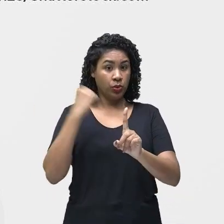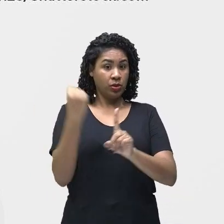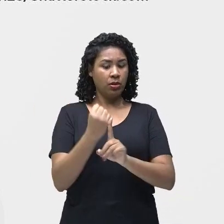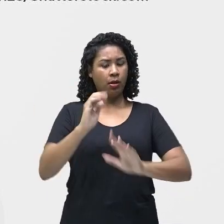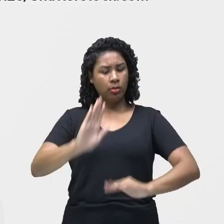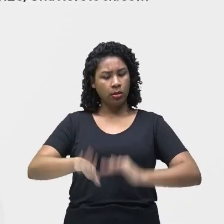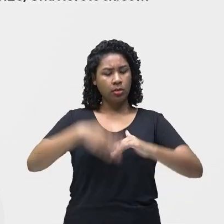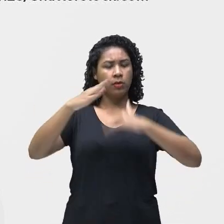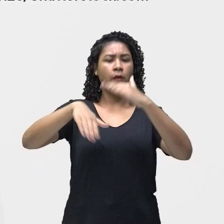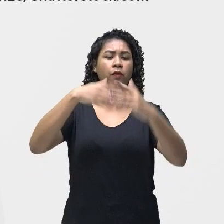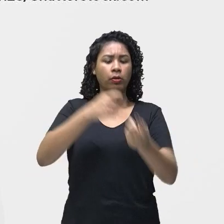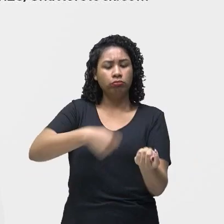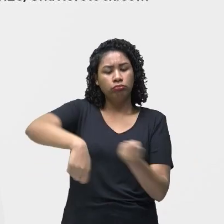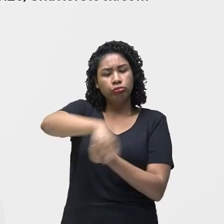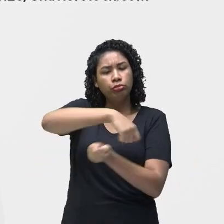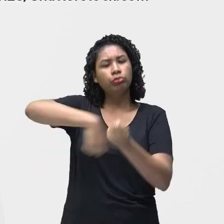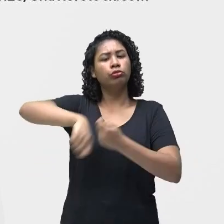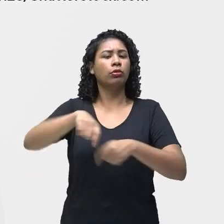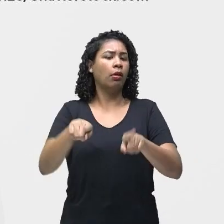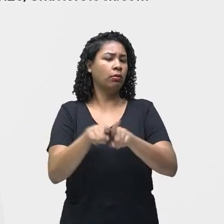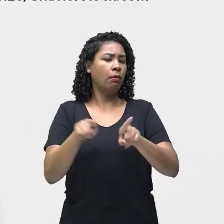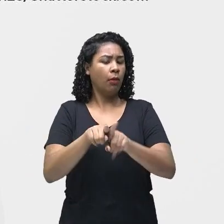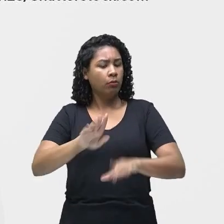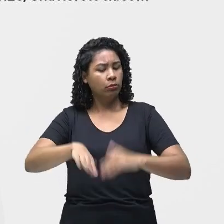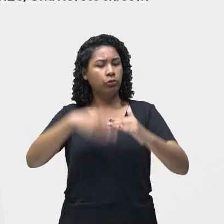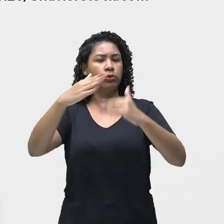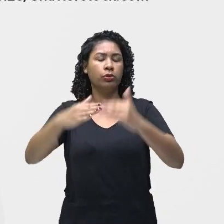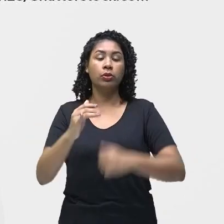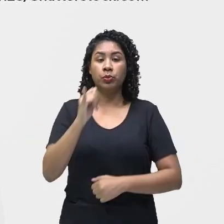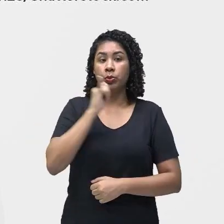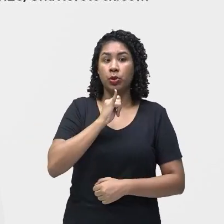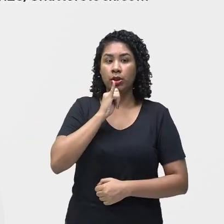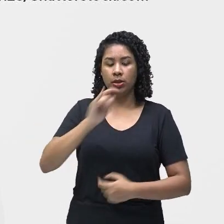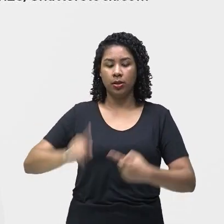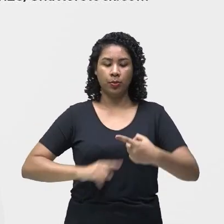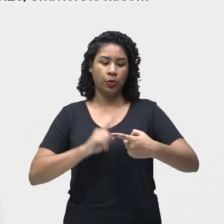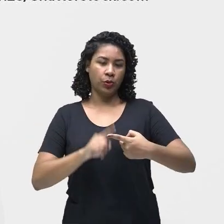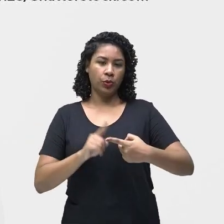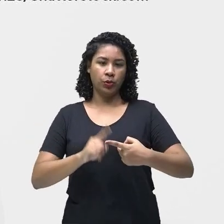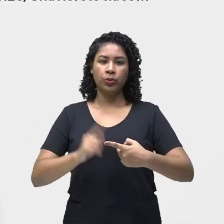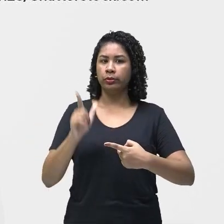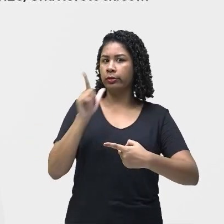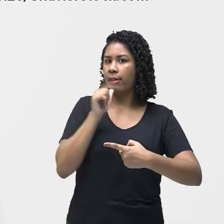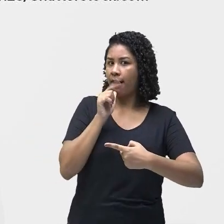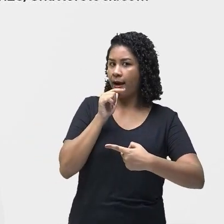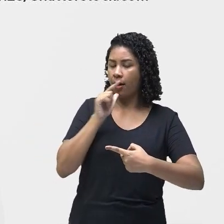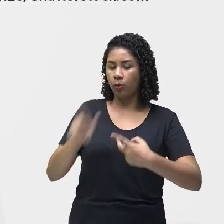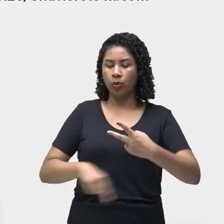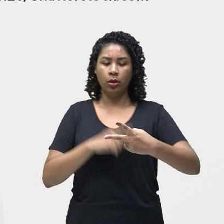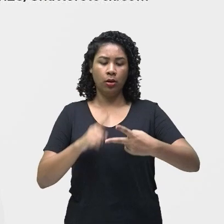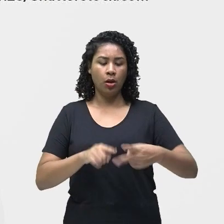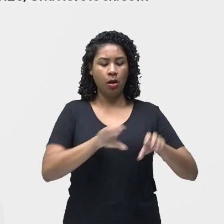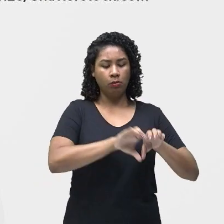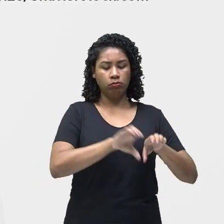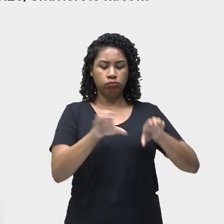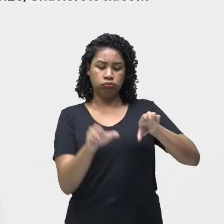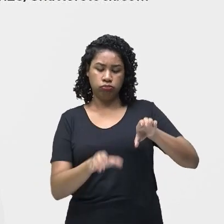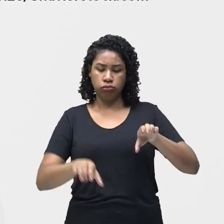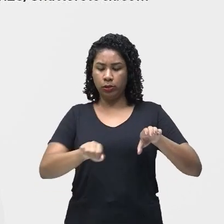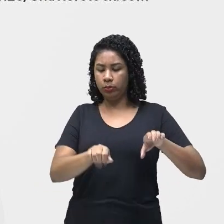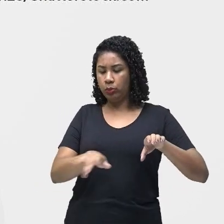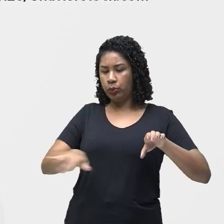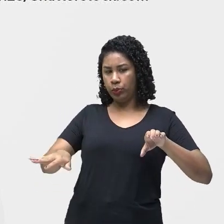de uma região, tais como abastecimento de água, esgotamento sanitário,